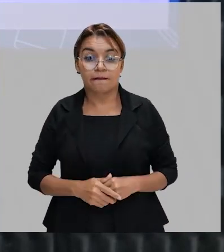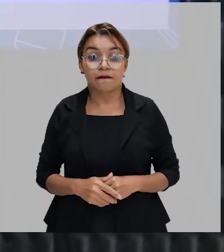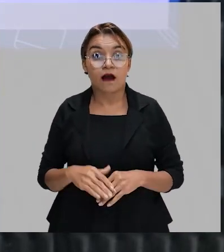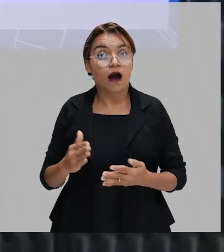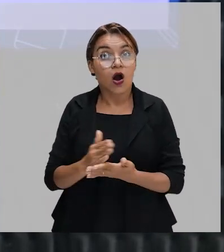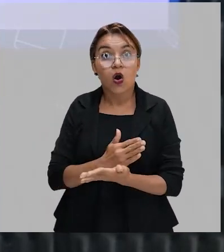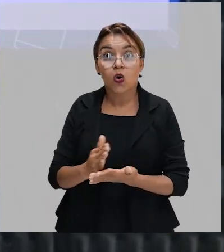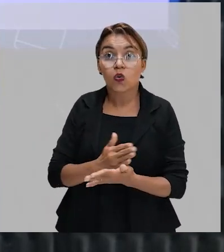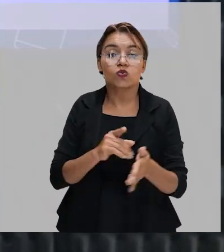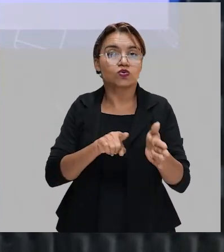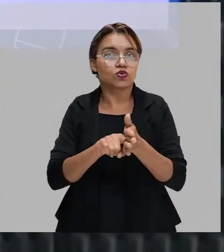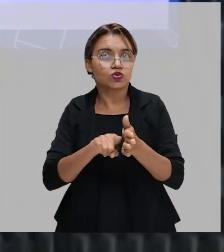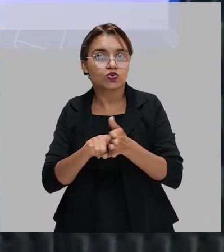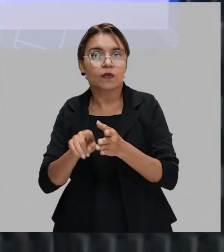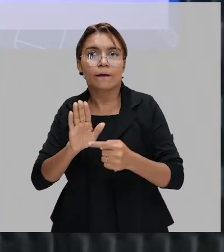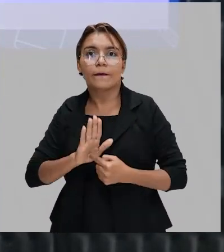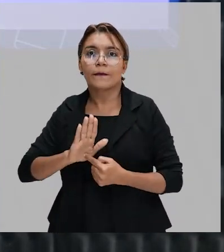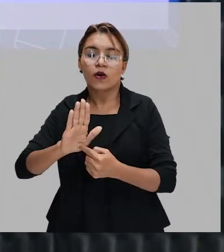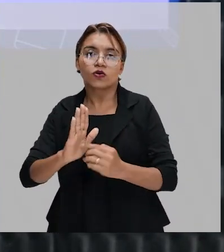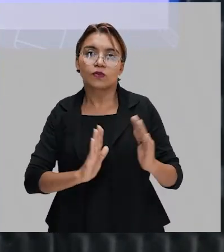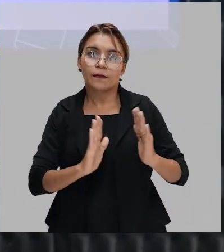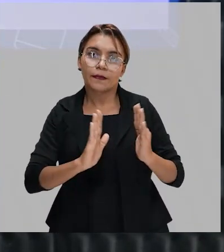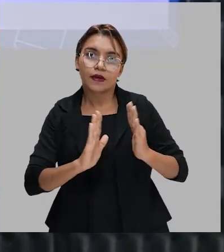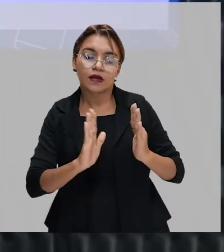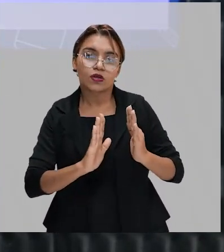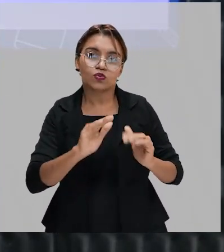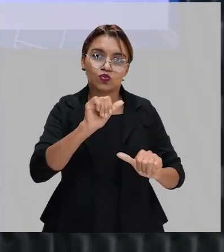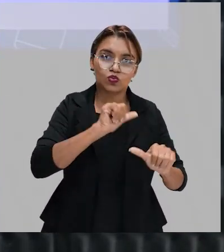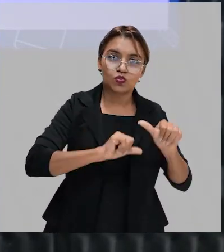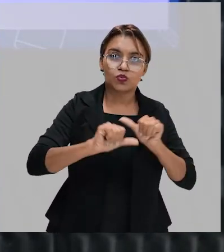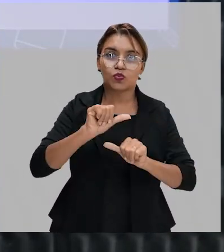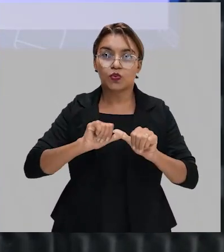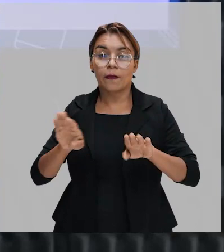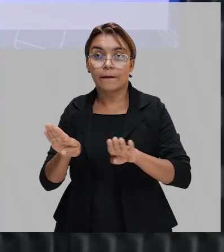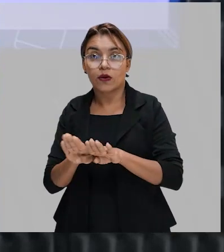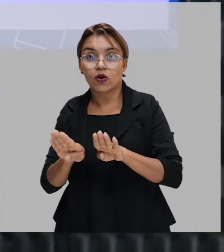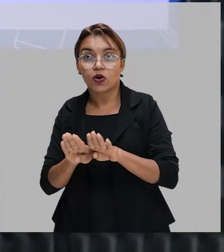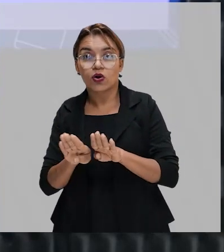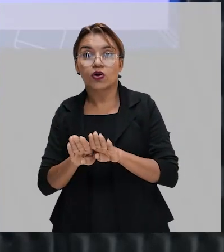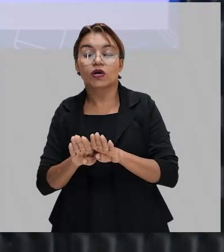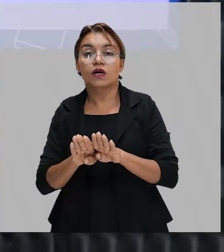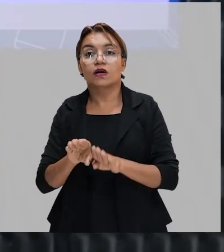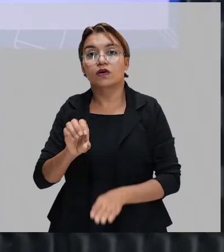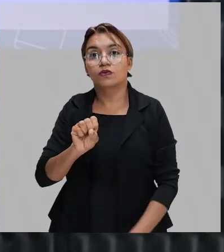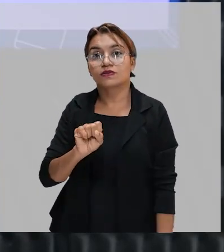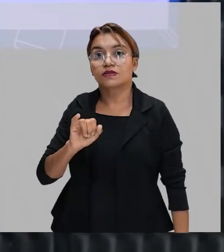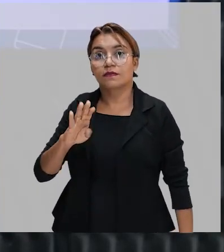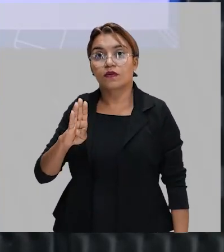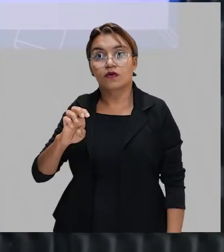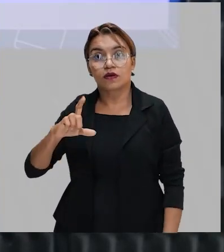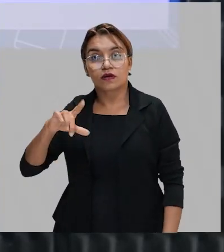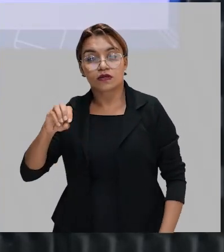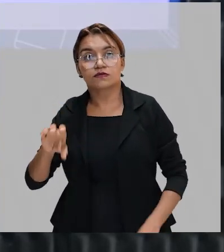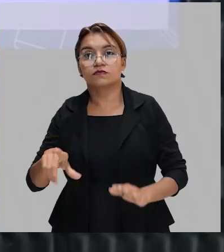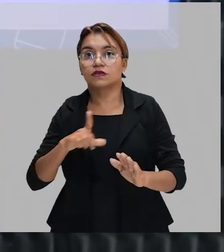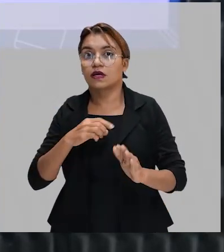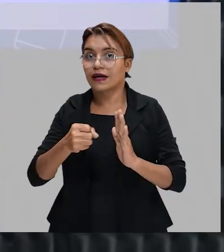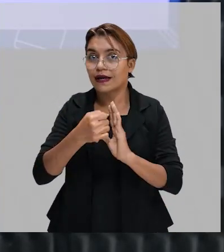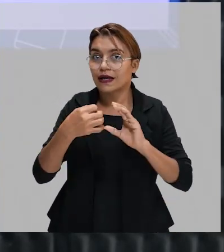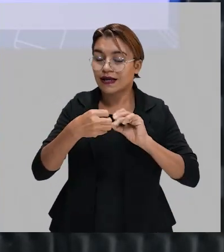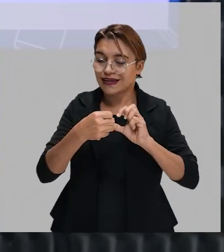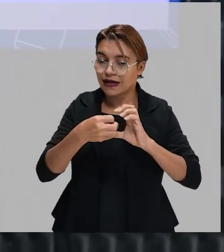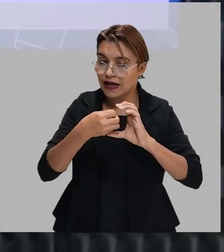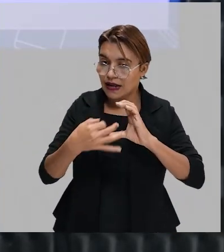apontar um período de transição. Por quê? Porque o simbolismo traz características que se estendem aí